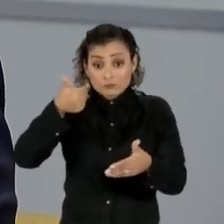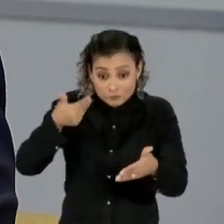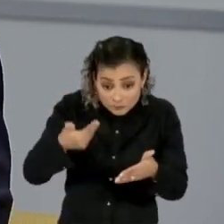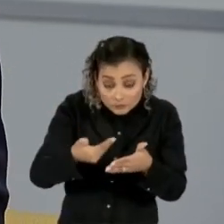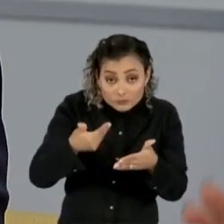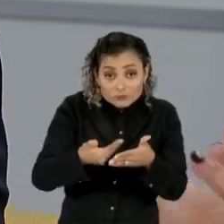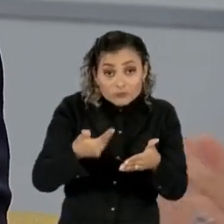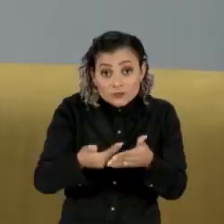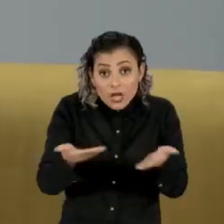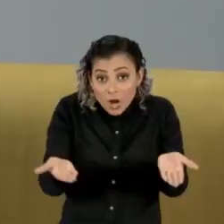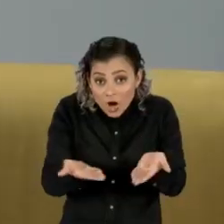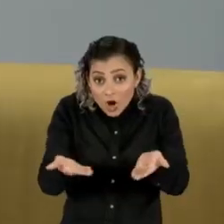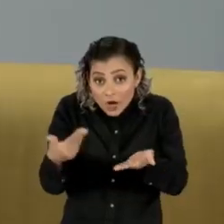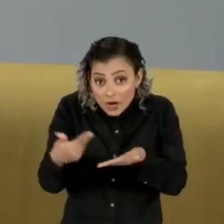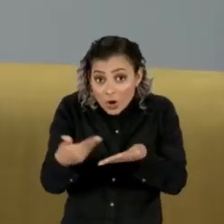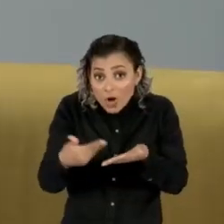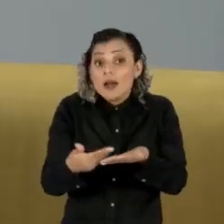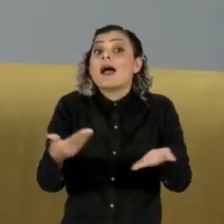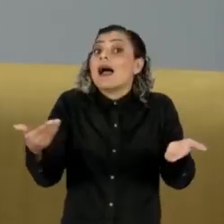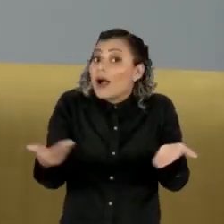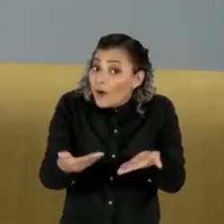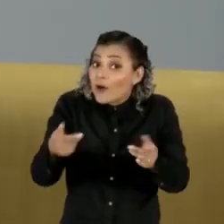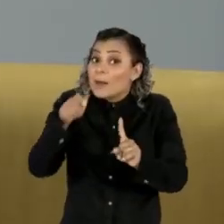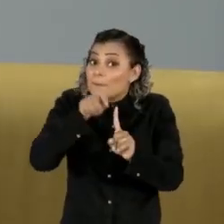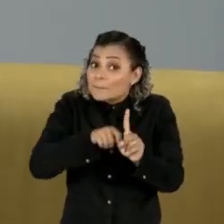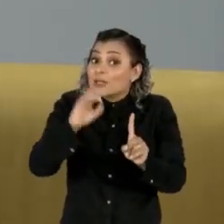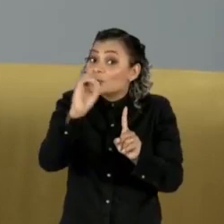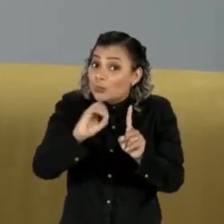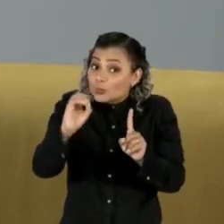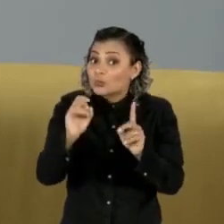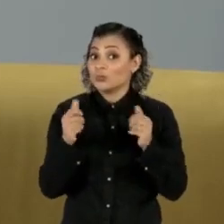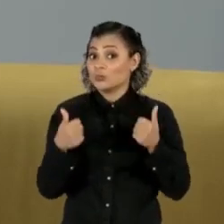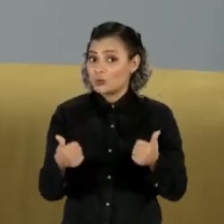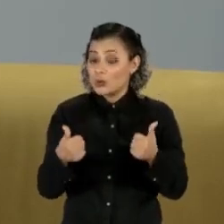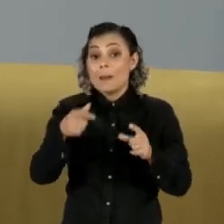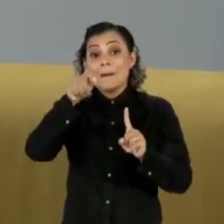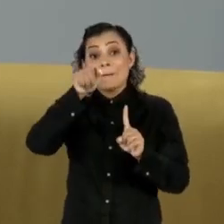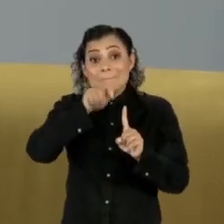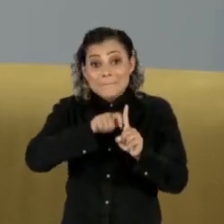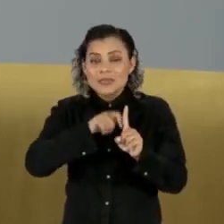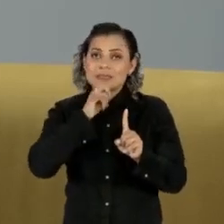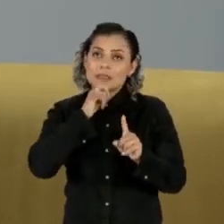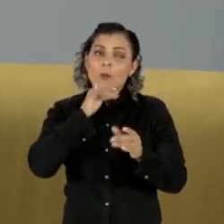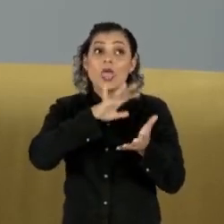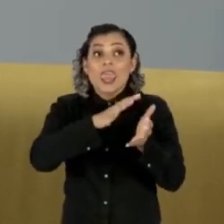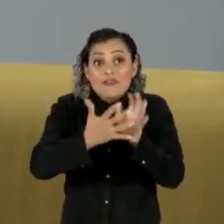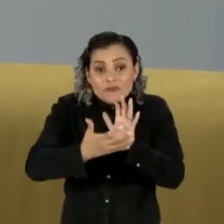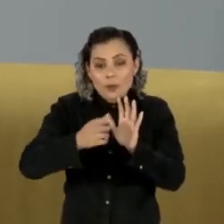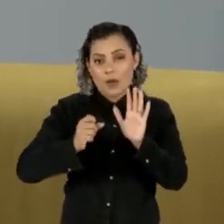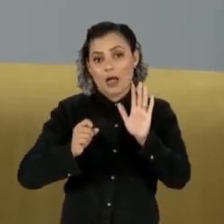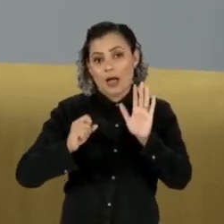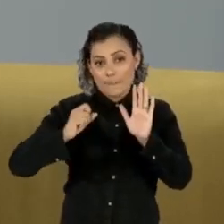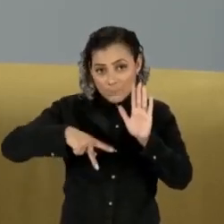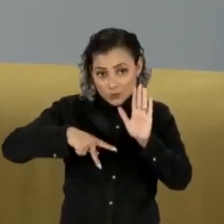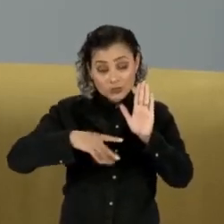falando do quê? Agora, agora, mês de outubro? Agora, mês de outubro, tudo bem. Agora, a partir do momento em que a reforma, ela estiver em vigor, a lei,